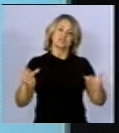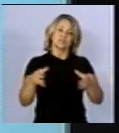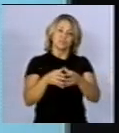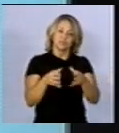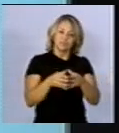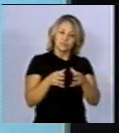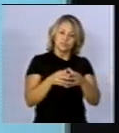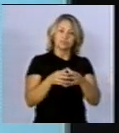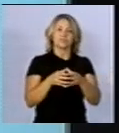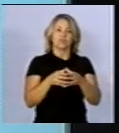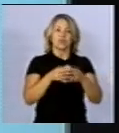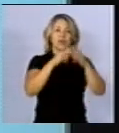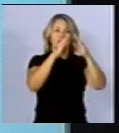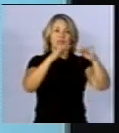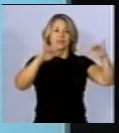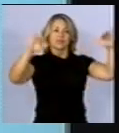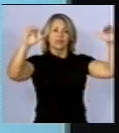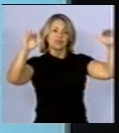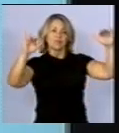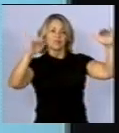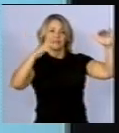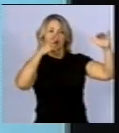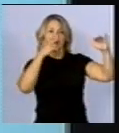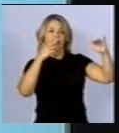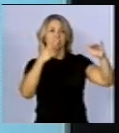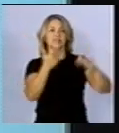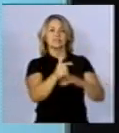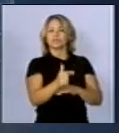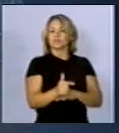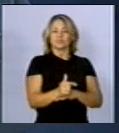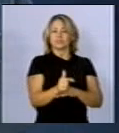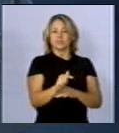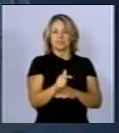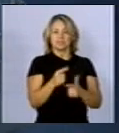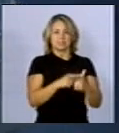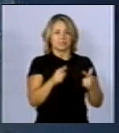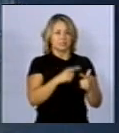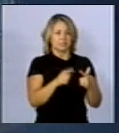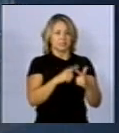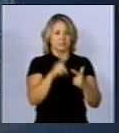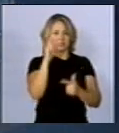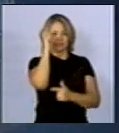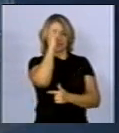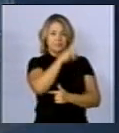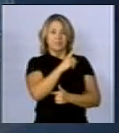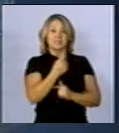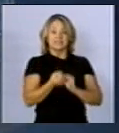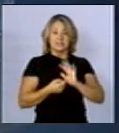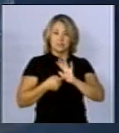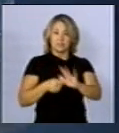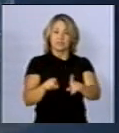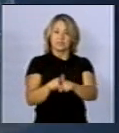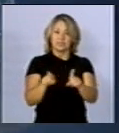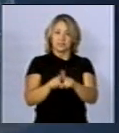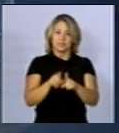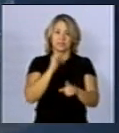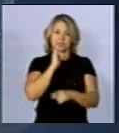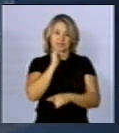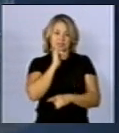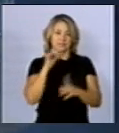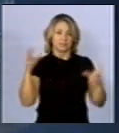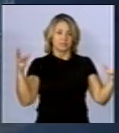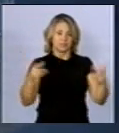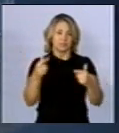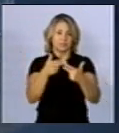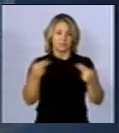acima dessa curva. Então, esse é um limiar mínimo abaixo do qual não se observam efeitos. Aqui se aplica, então, um fator de redução, também chamado